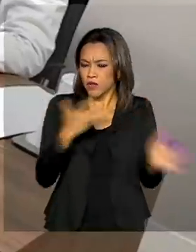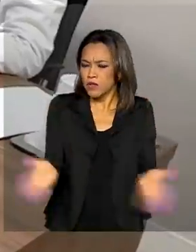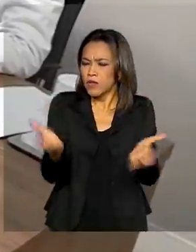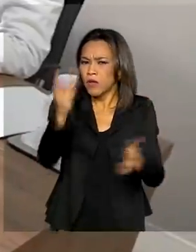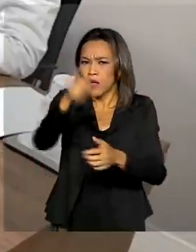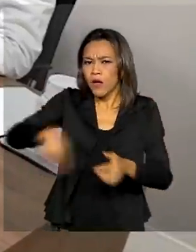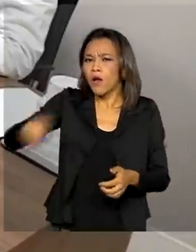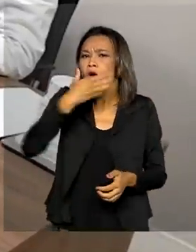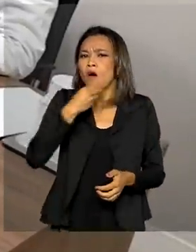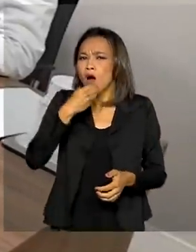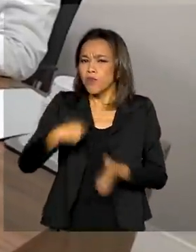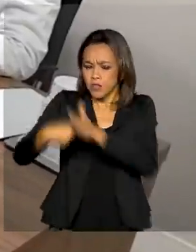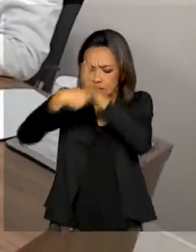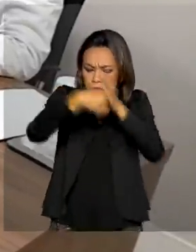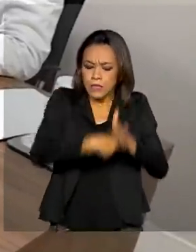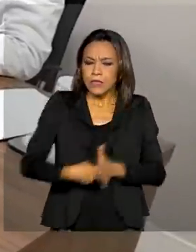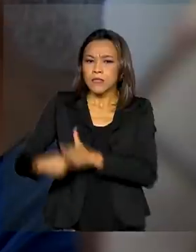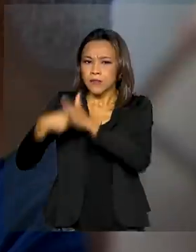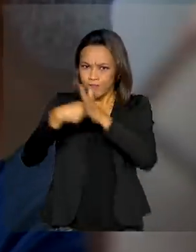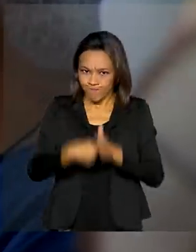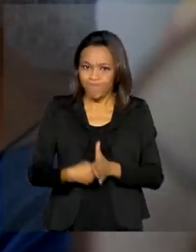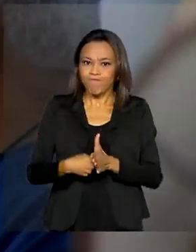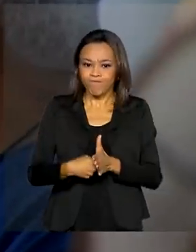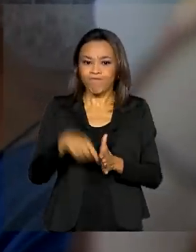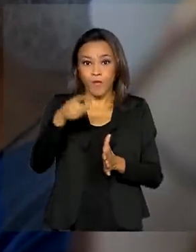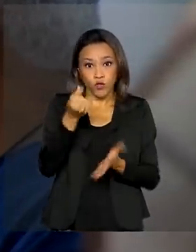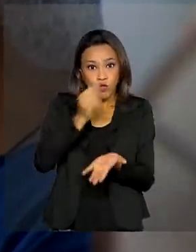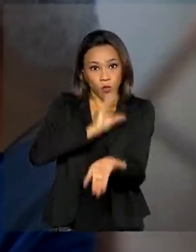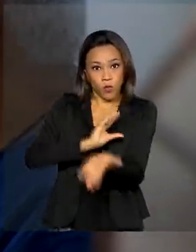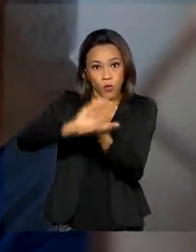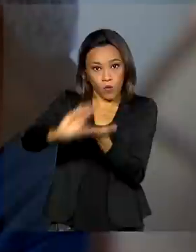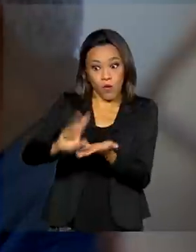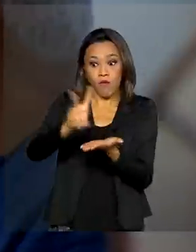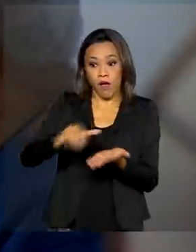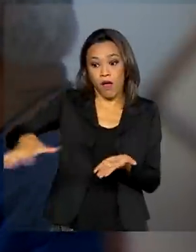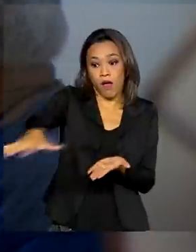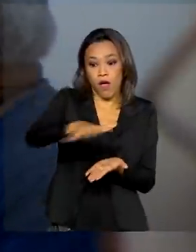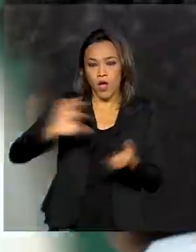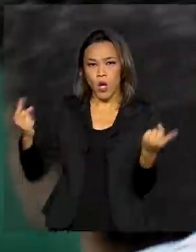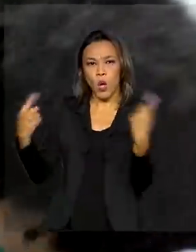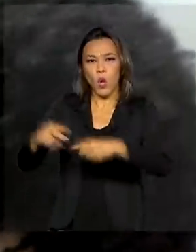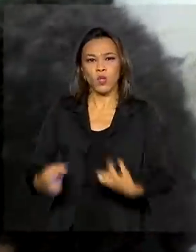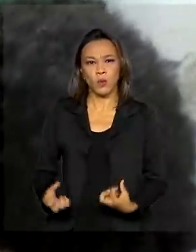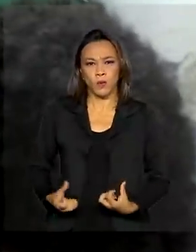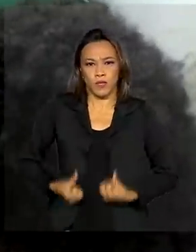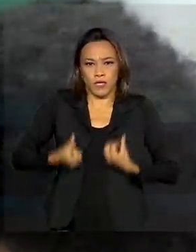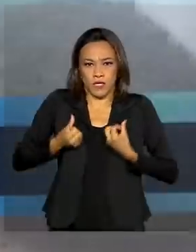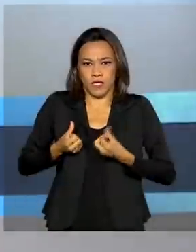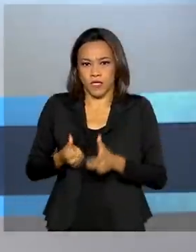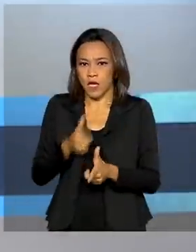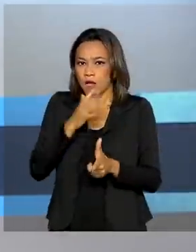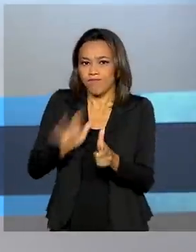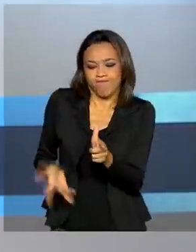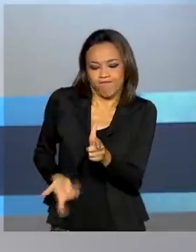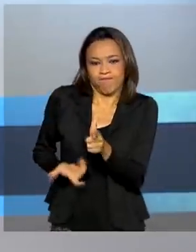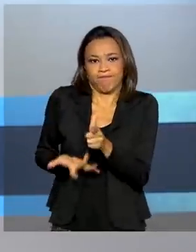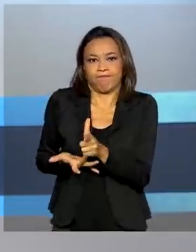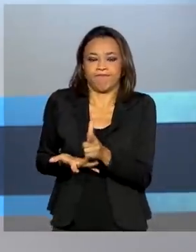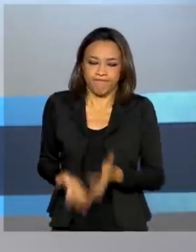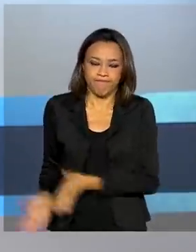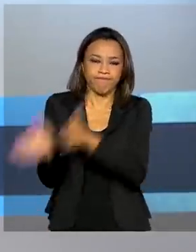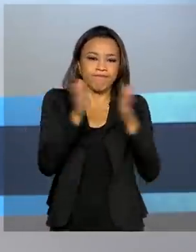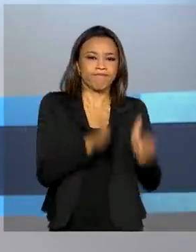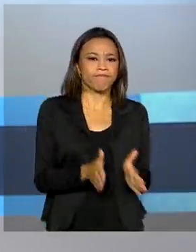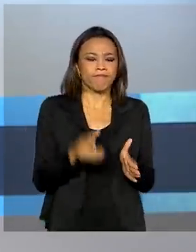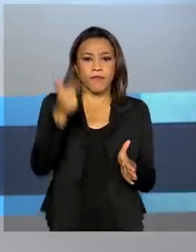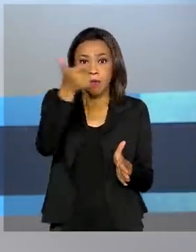homens façam exames de rotina. Recursos vão ser liberados para o combate ao câncer de próstata. E veja também,